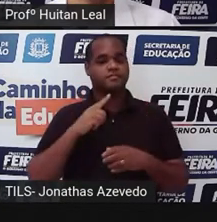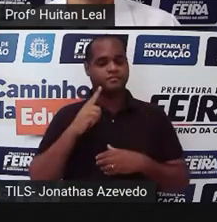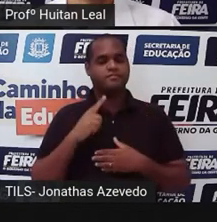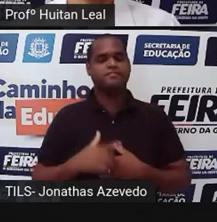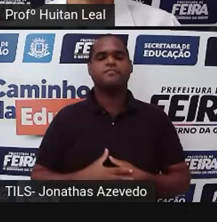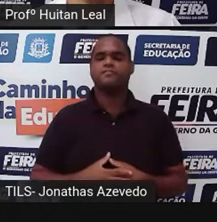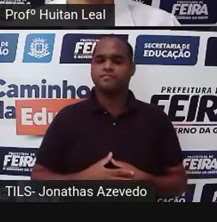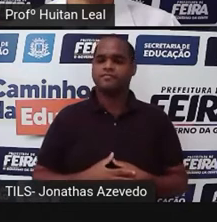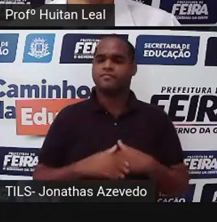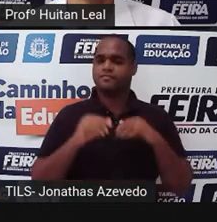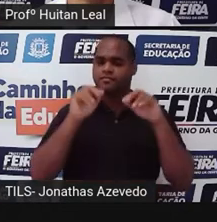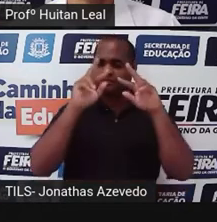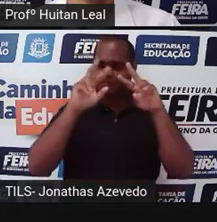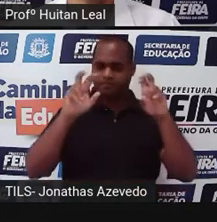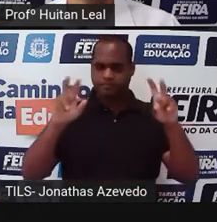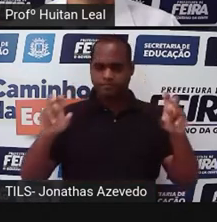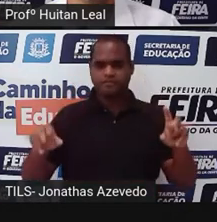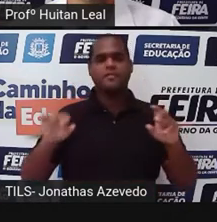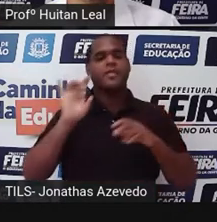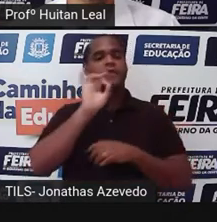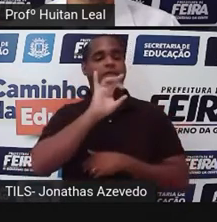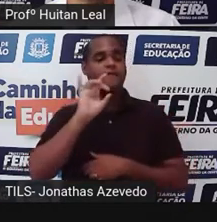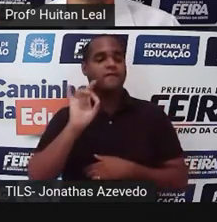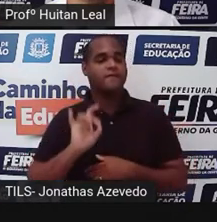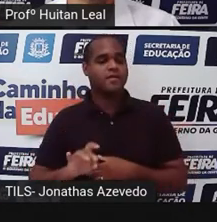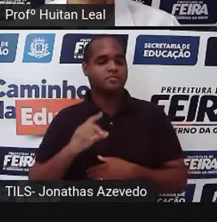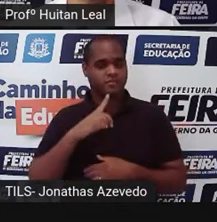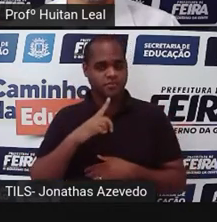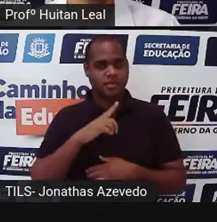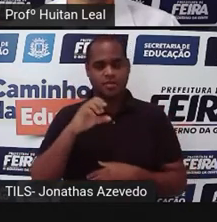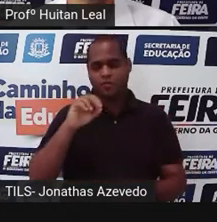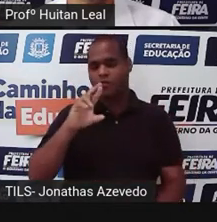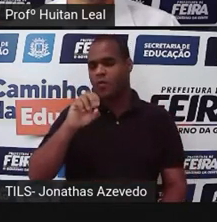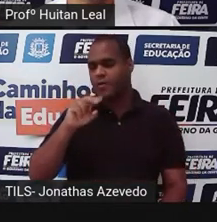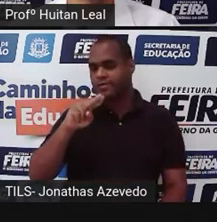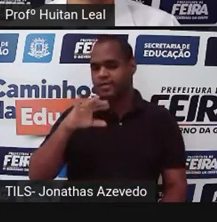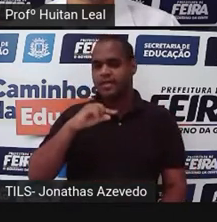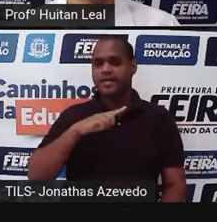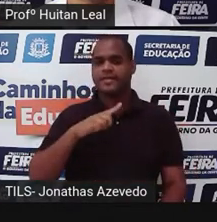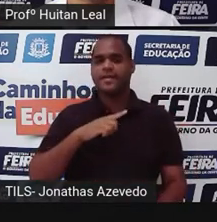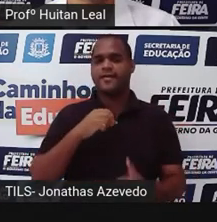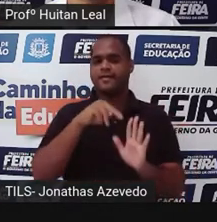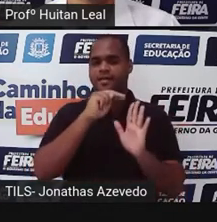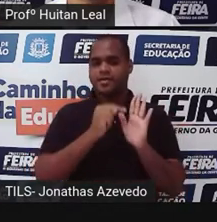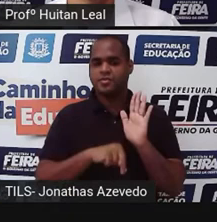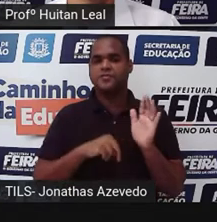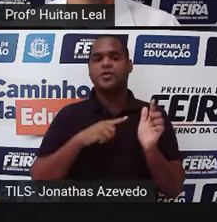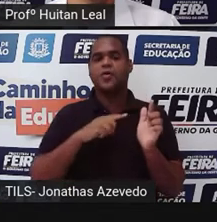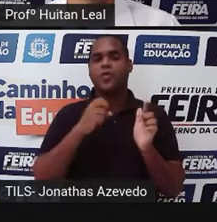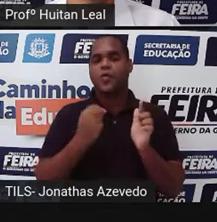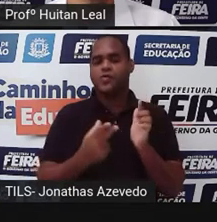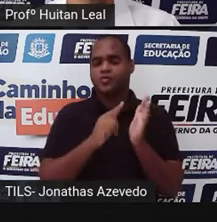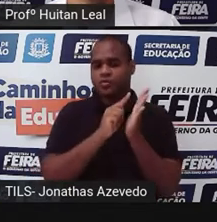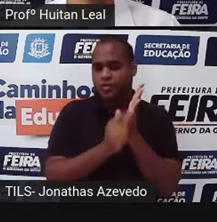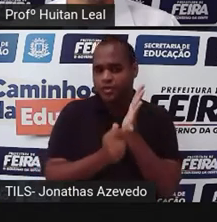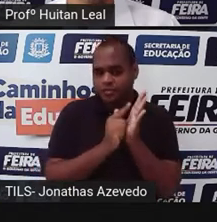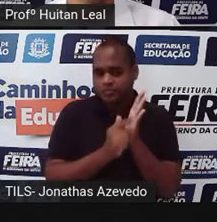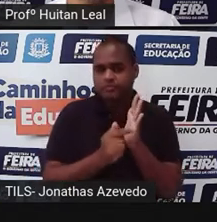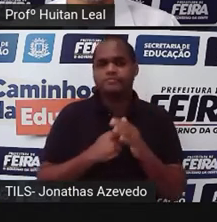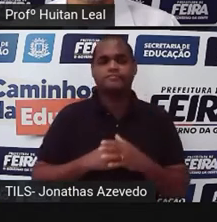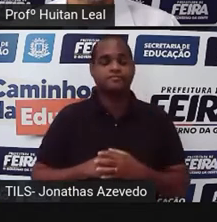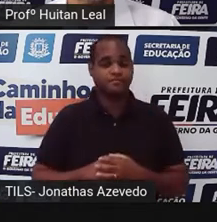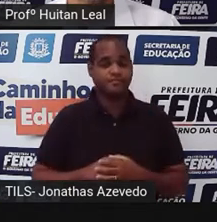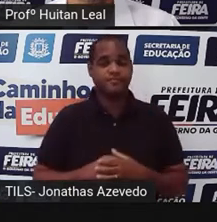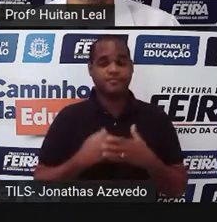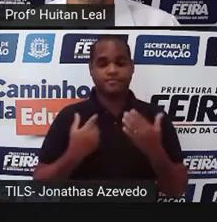Existem vários tipos de crônica, não é? Não é simplesmente o narrativo e o jornalístico, não é? Existe a